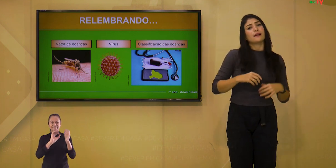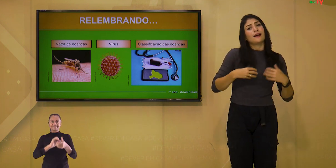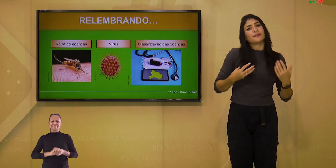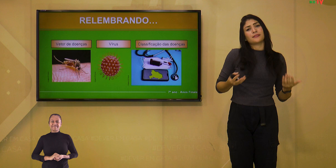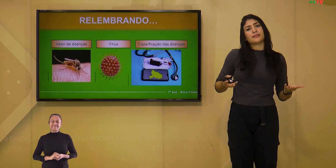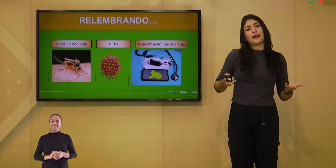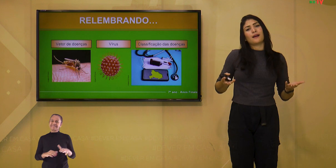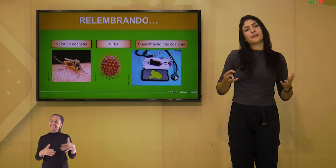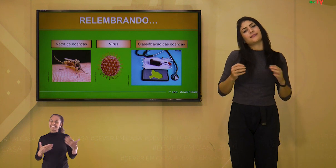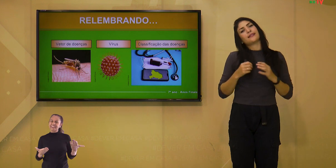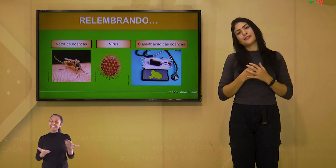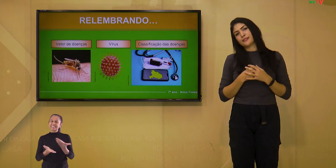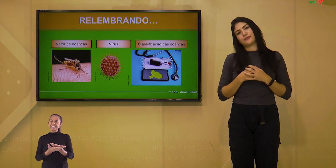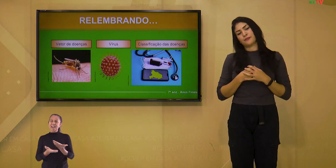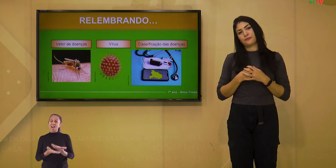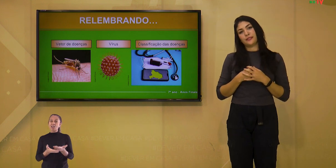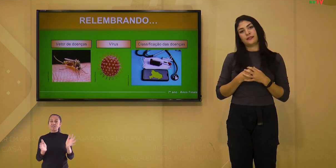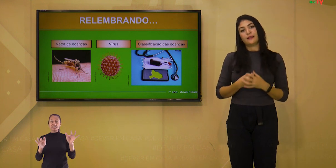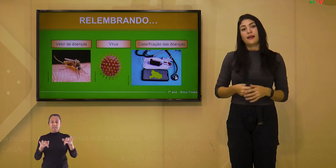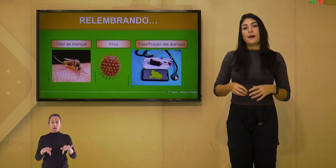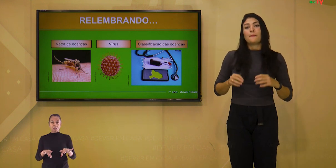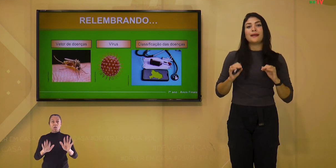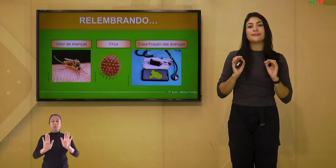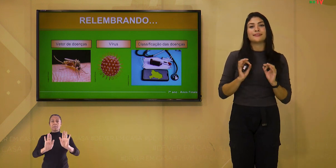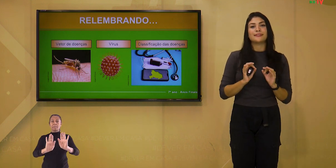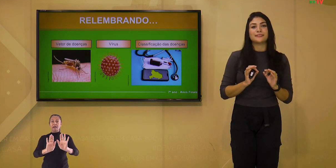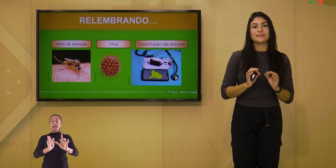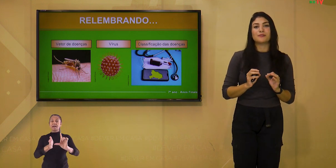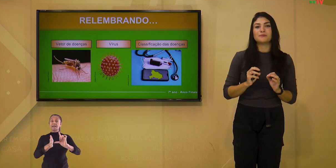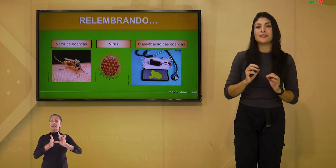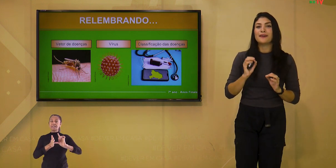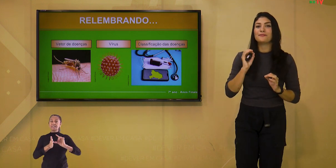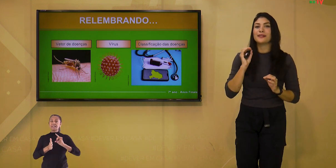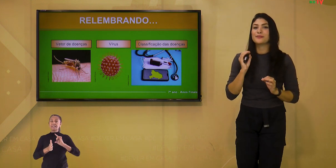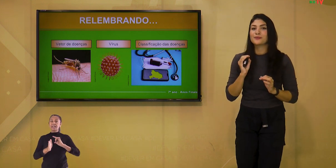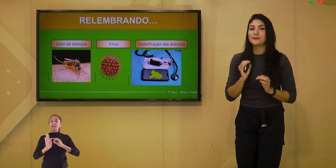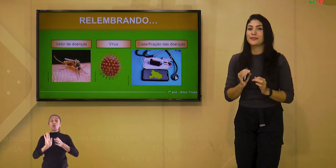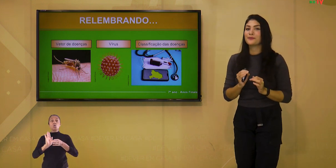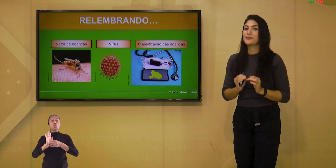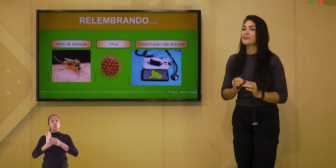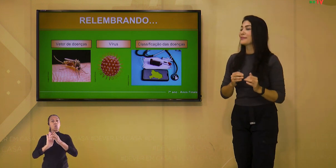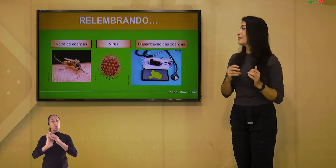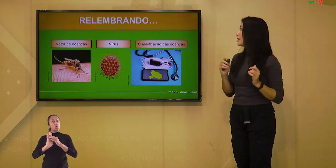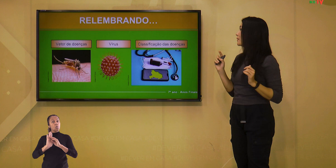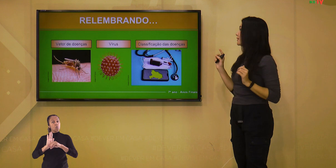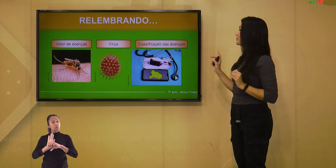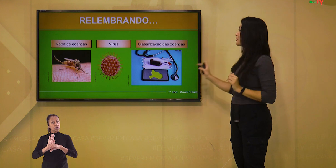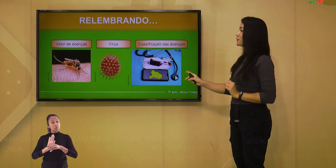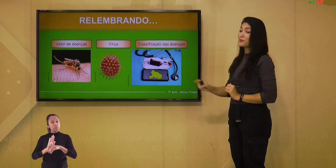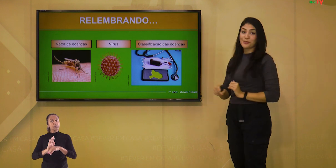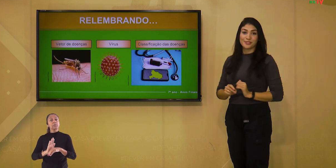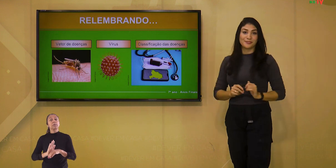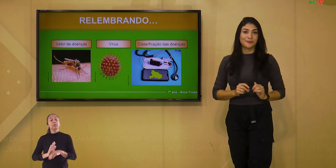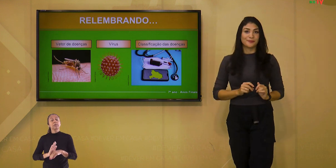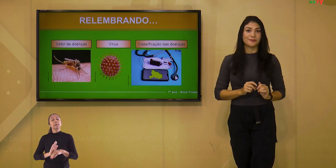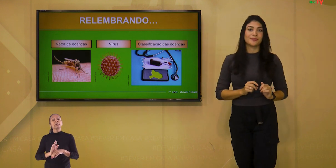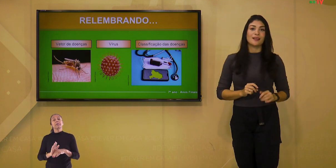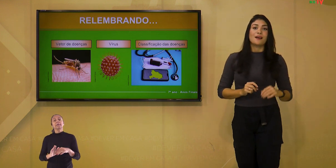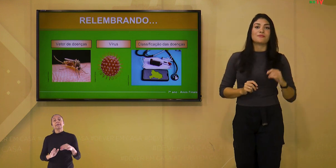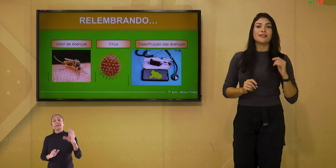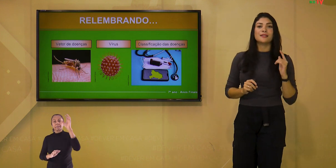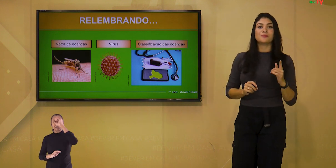agora, a nossa aula está chegando ao fim. Mas antes, vamos rever os conteúdos que trabalhamos hoje.